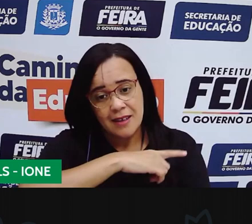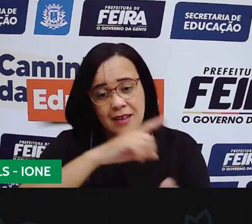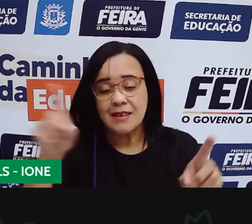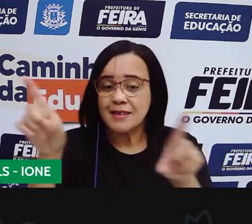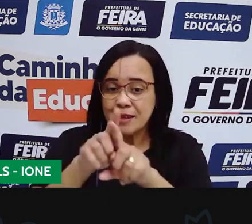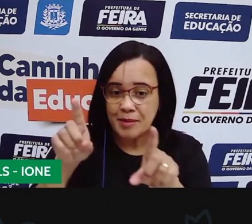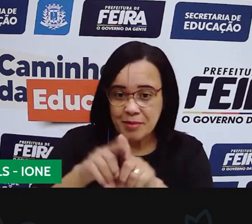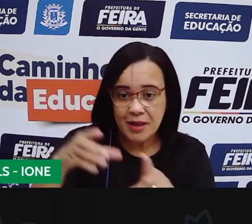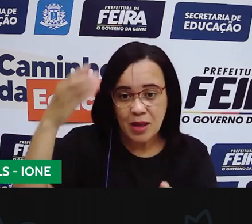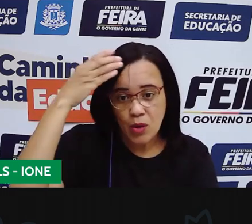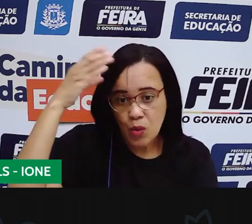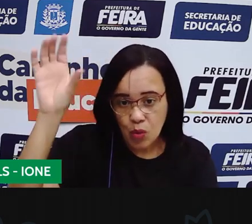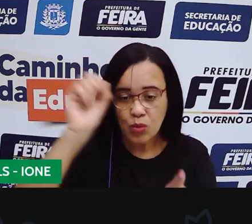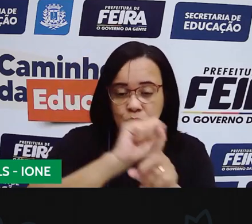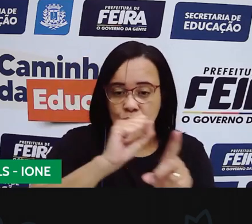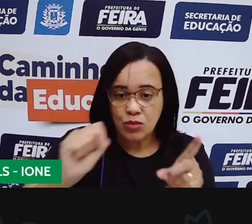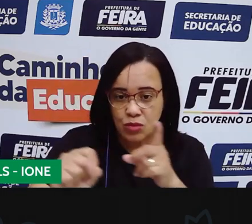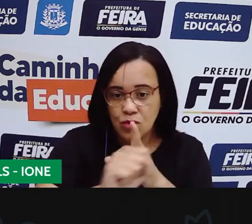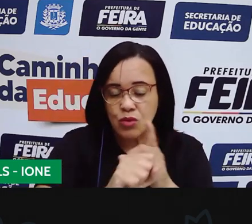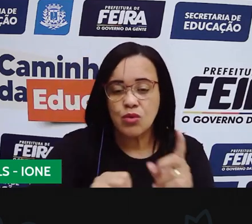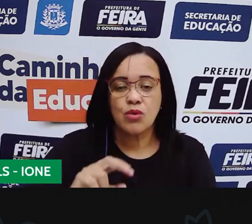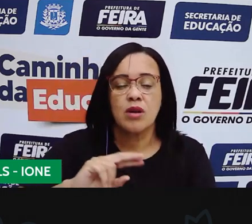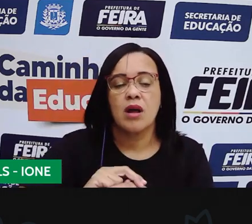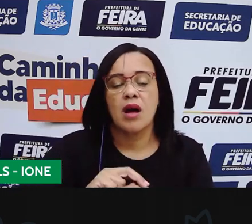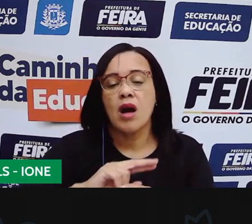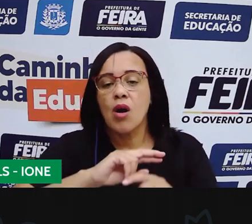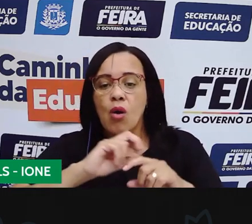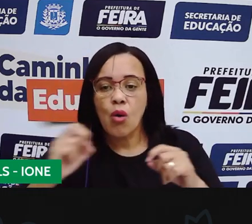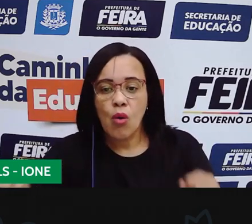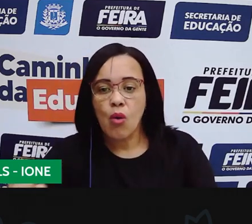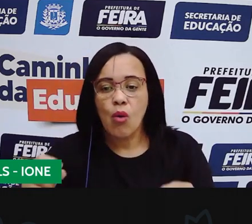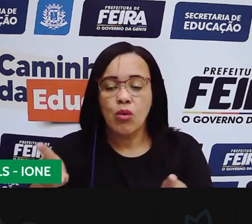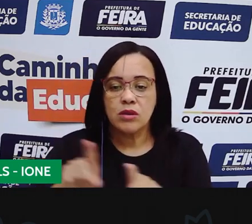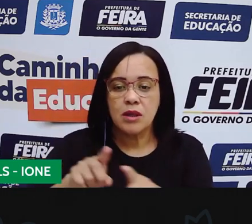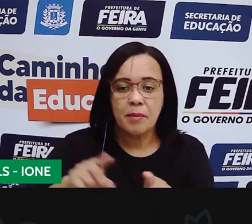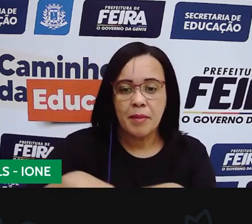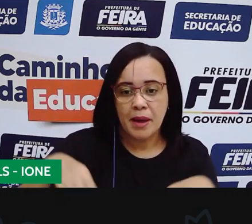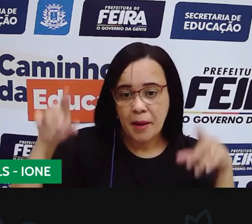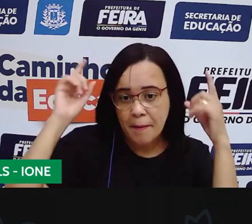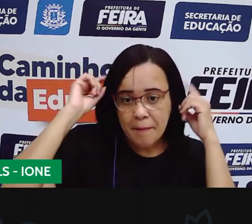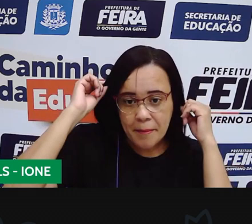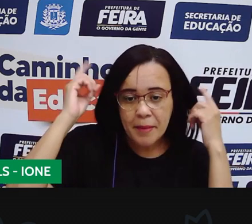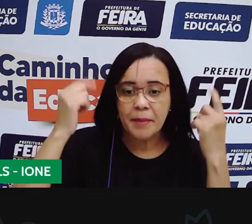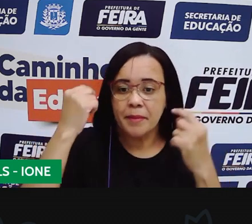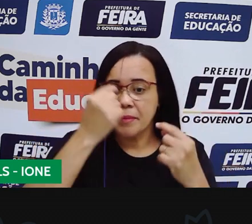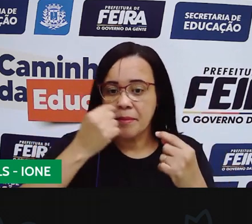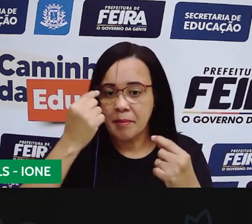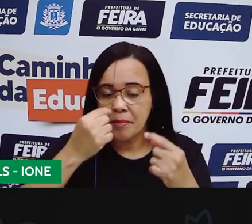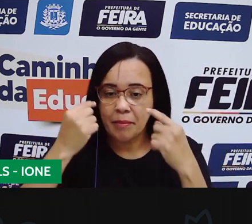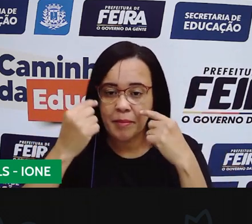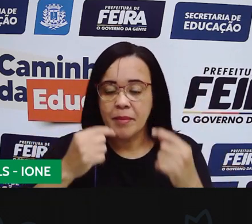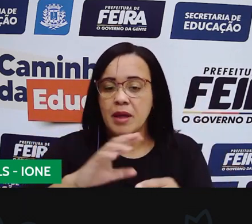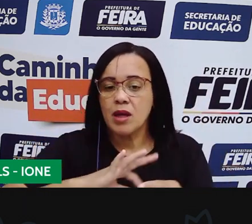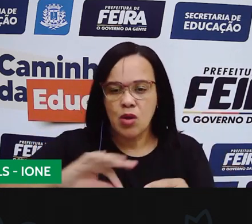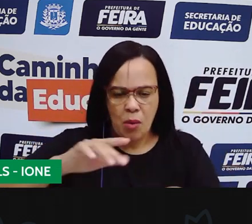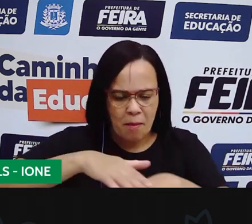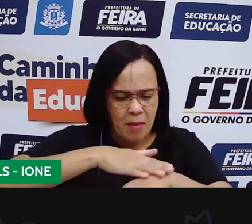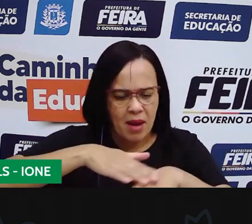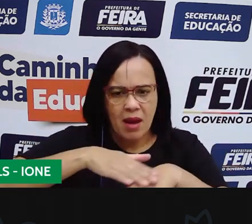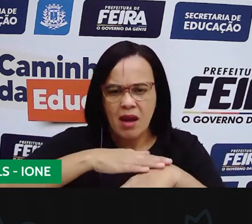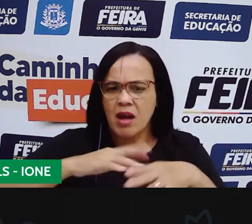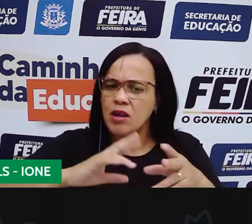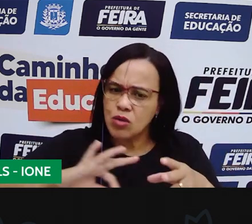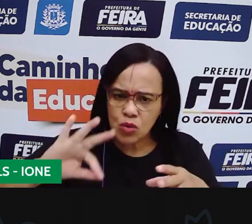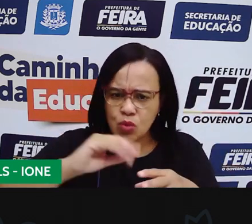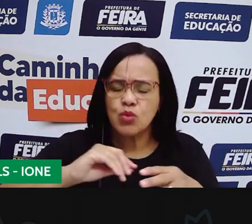Você vai observar que uma família, ela é composta